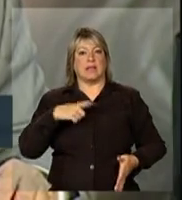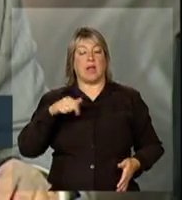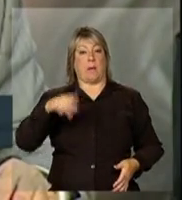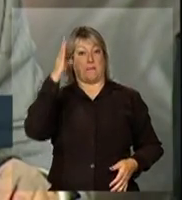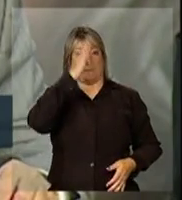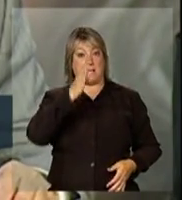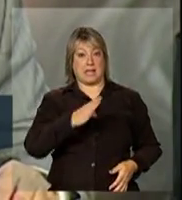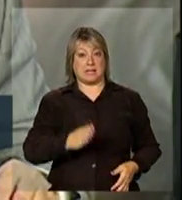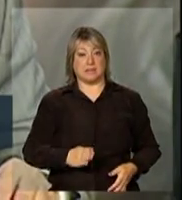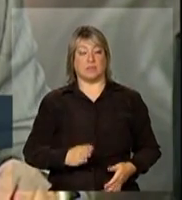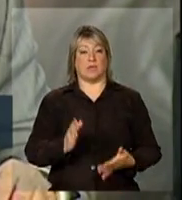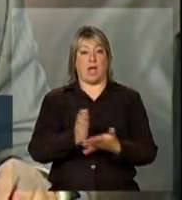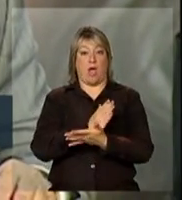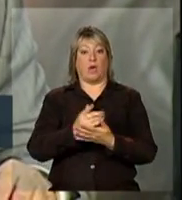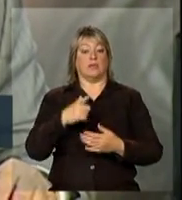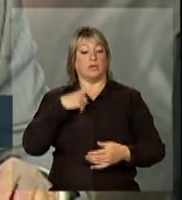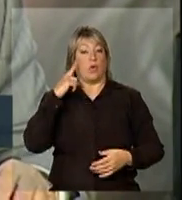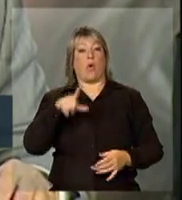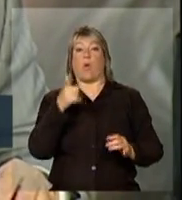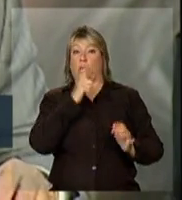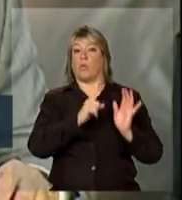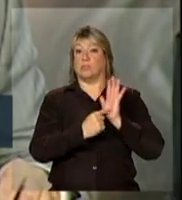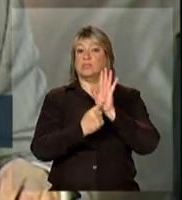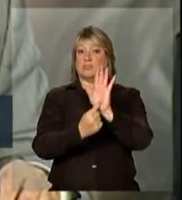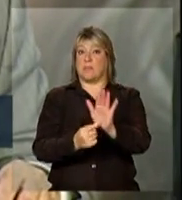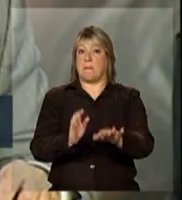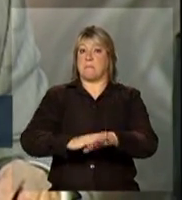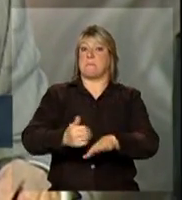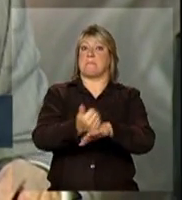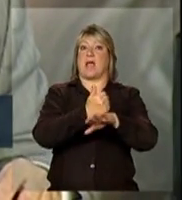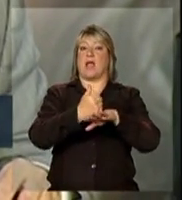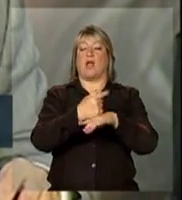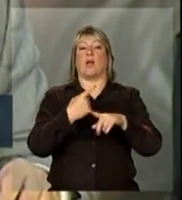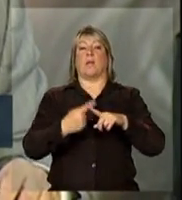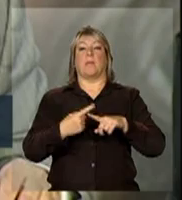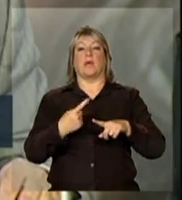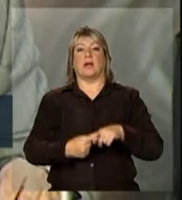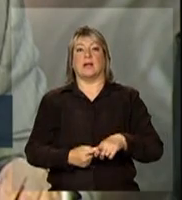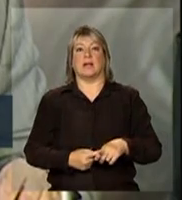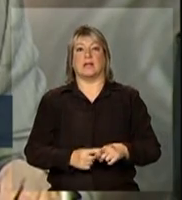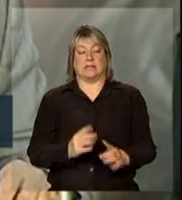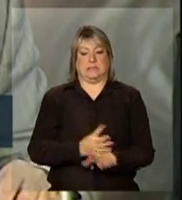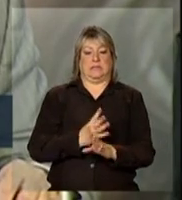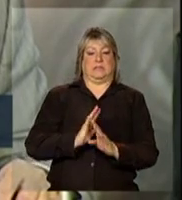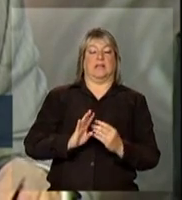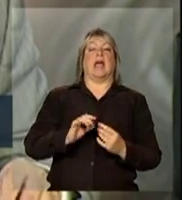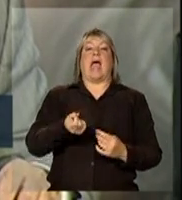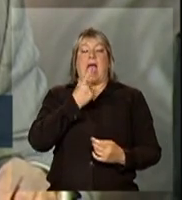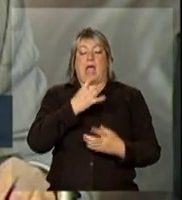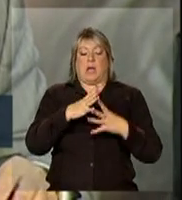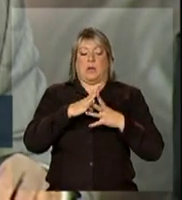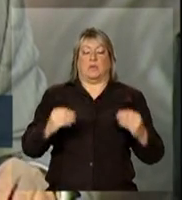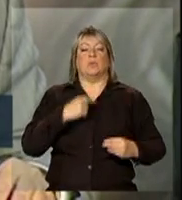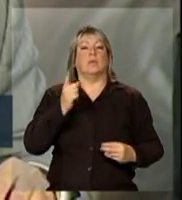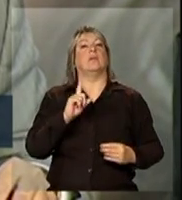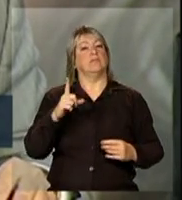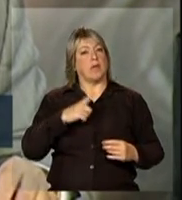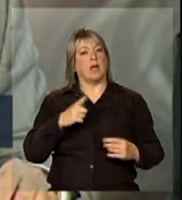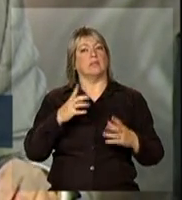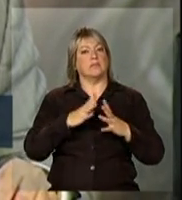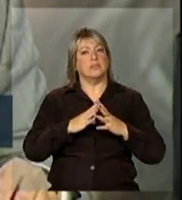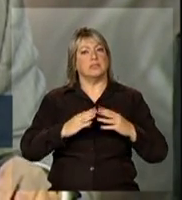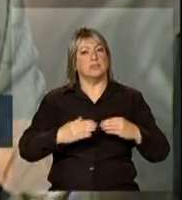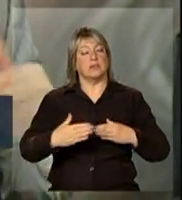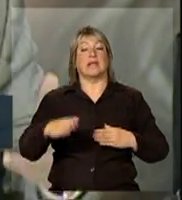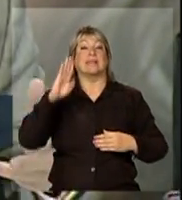situação mais vantajosa em relação à baixa resistência. Isso mostra efetivamente que há uma mobilização importante